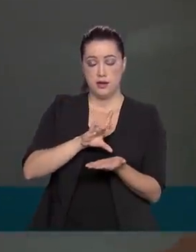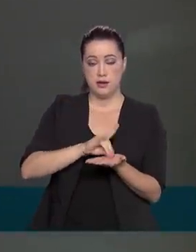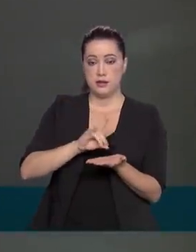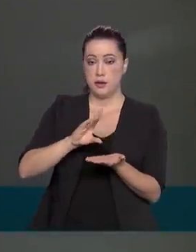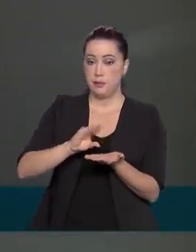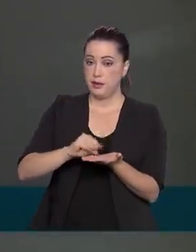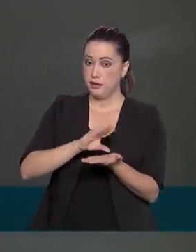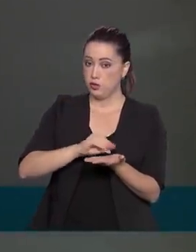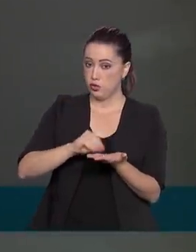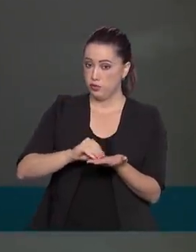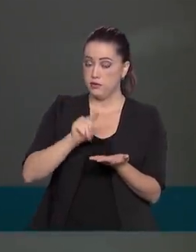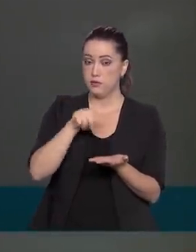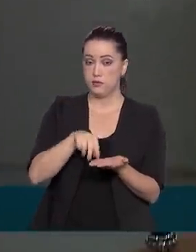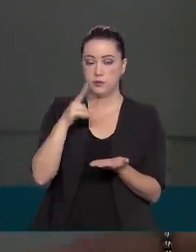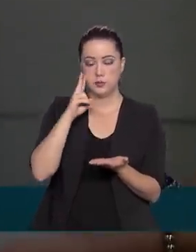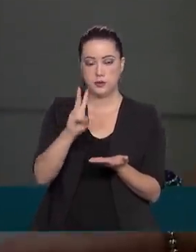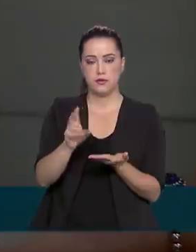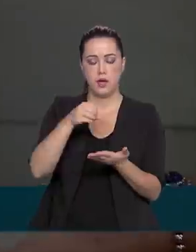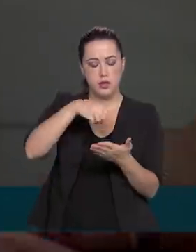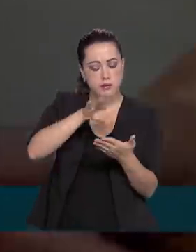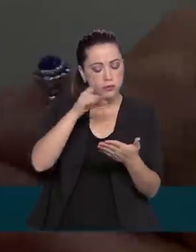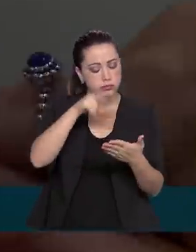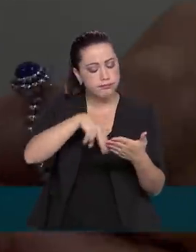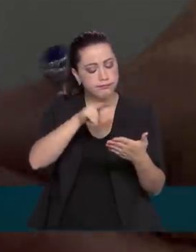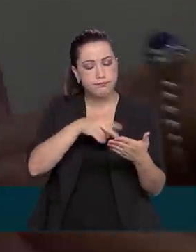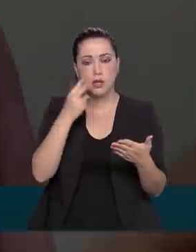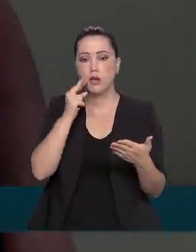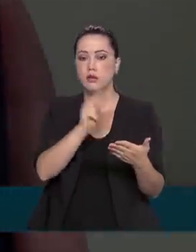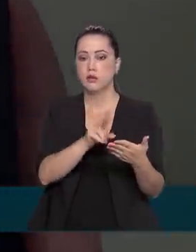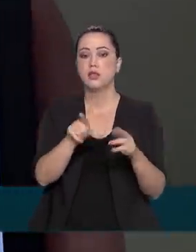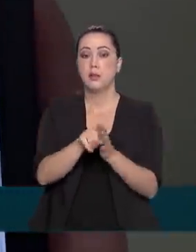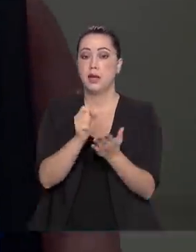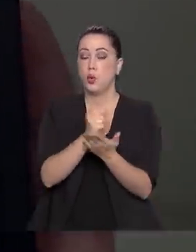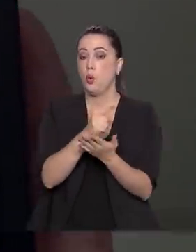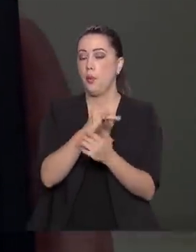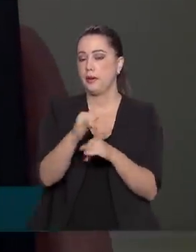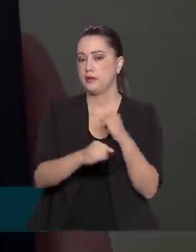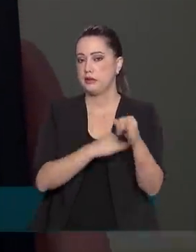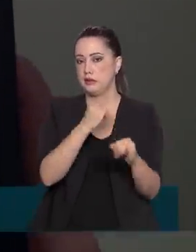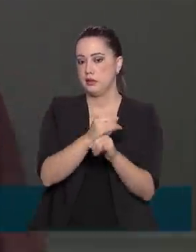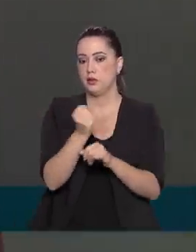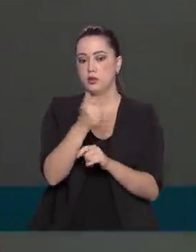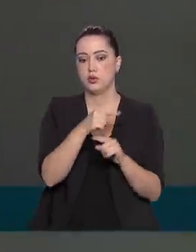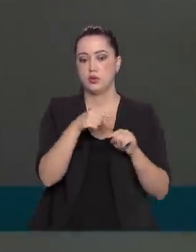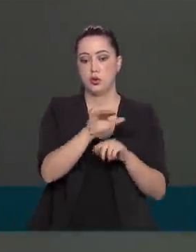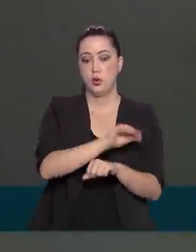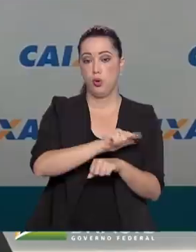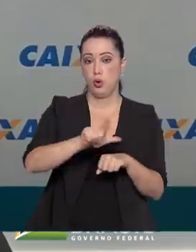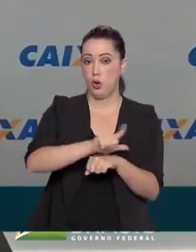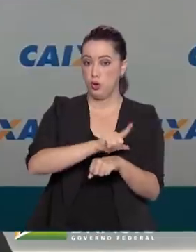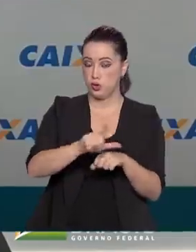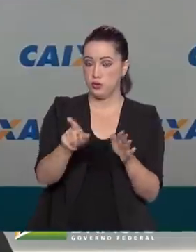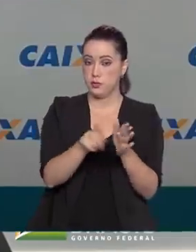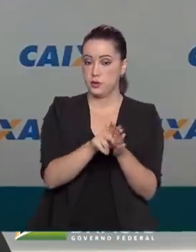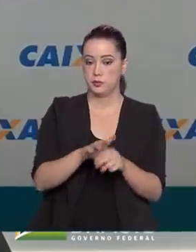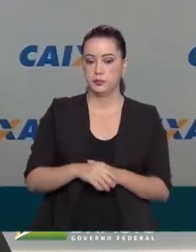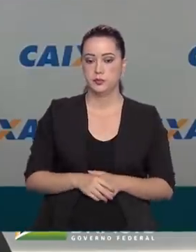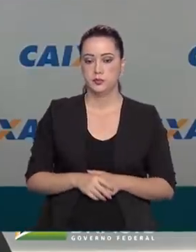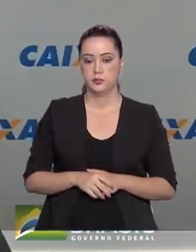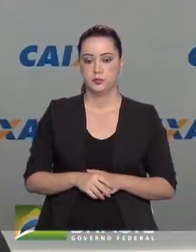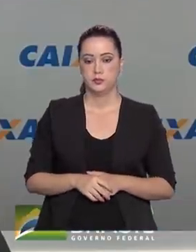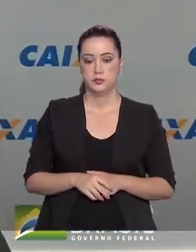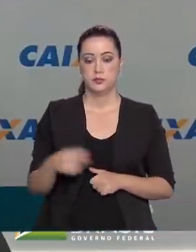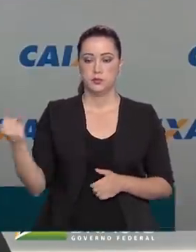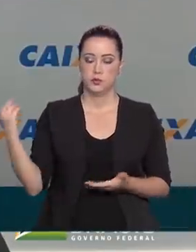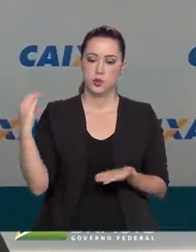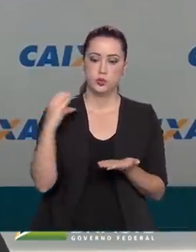acessar informações sobre o auxílio emergencial e também fazer compras pela internet e em lojas físicas. O crédito foi feito